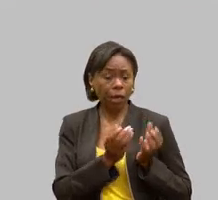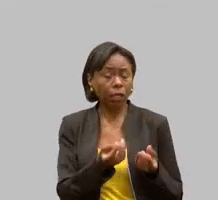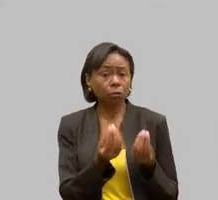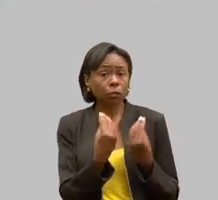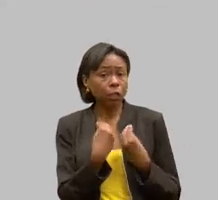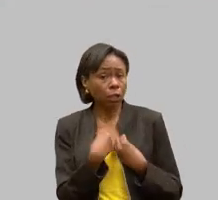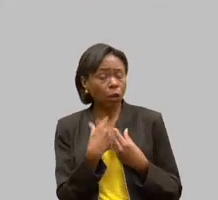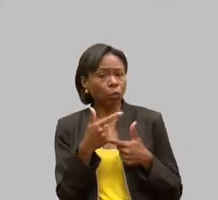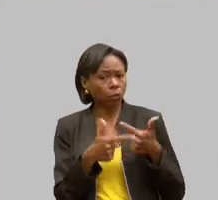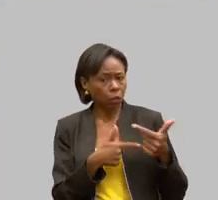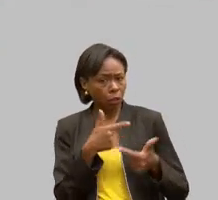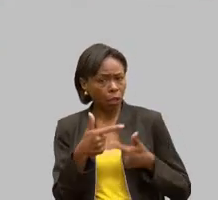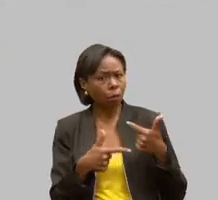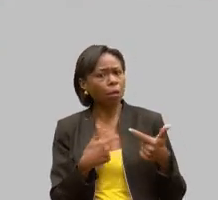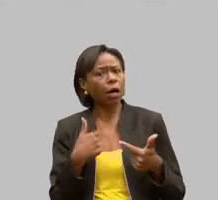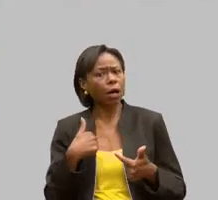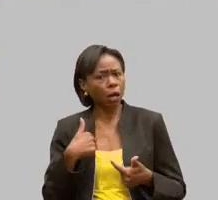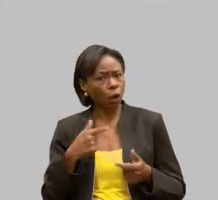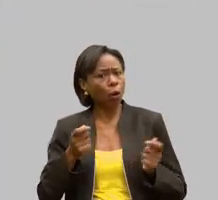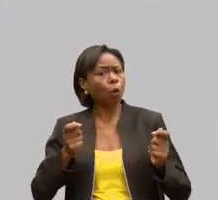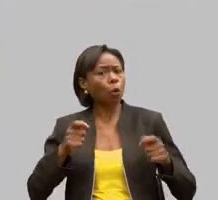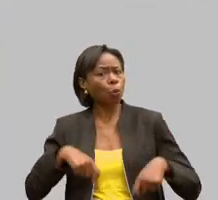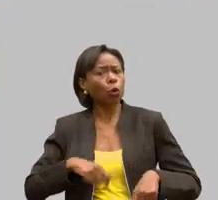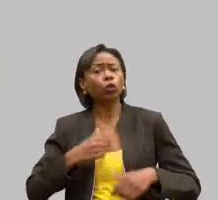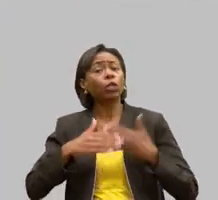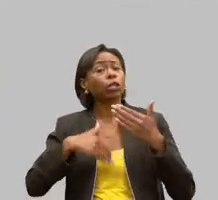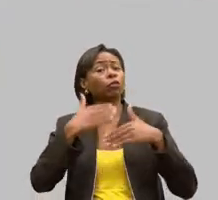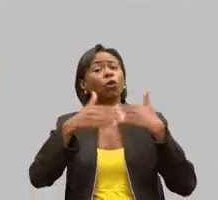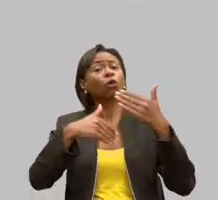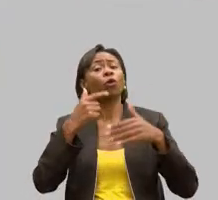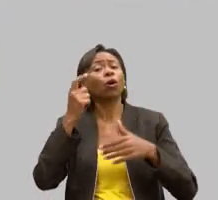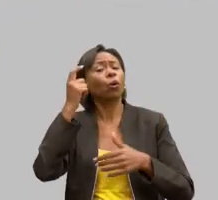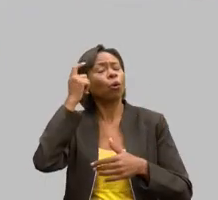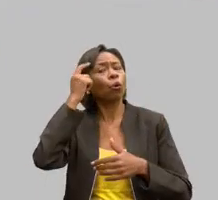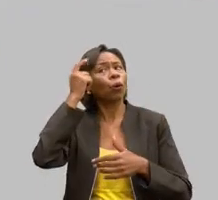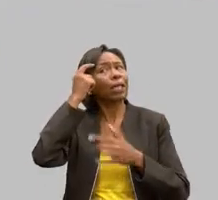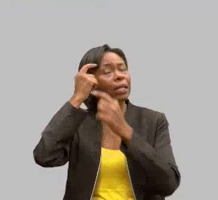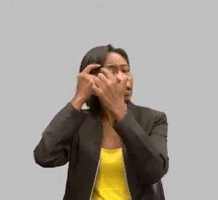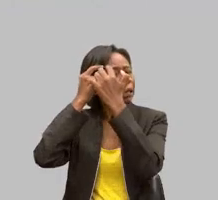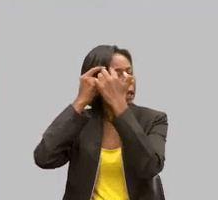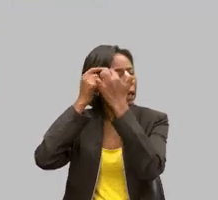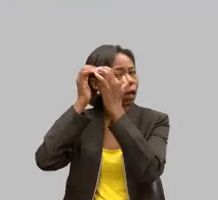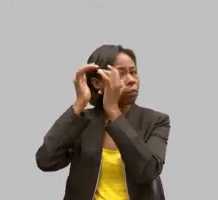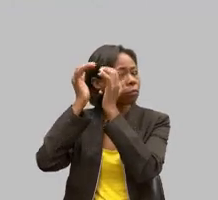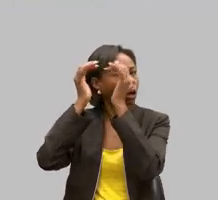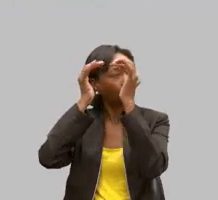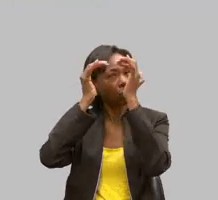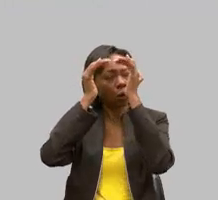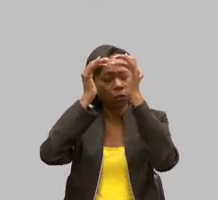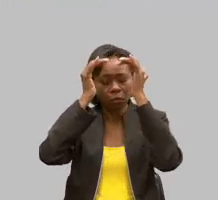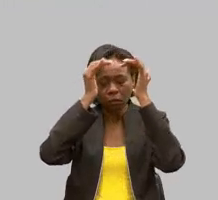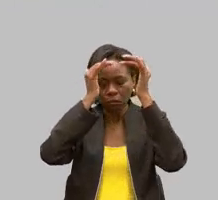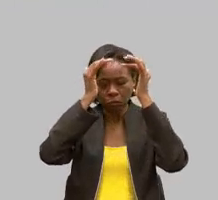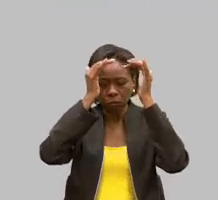a ramificação. O é ramificação? o cérebro desenvolver, que as galinhas assim, para dar a